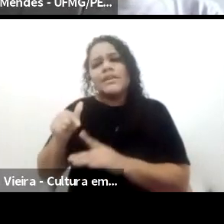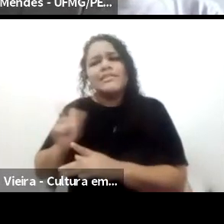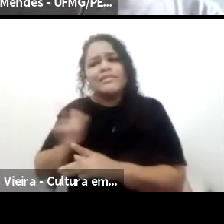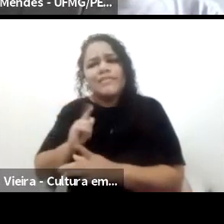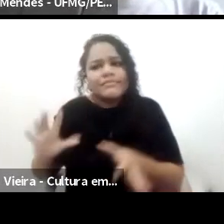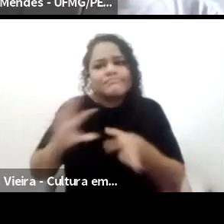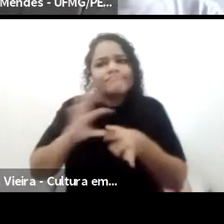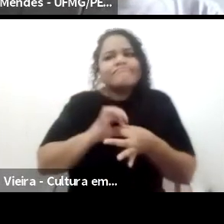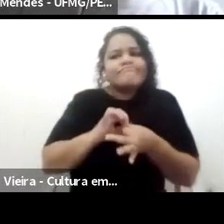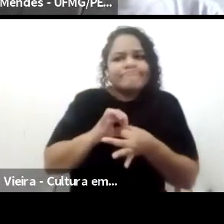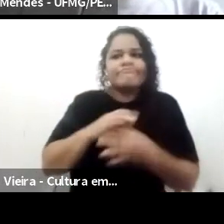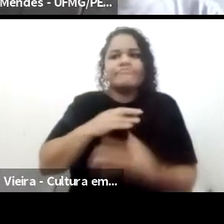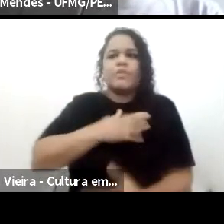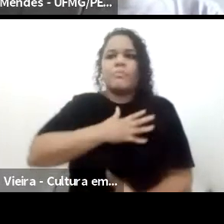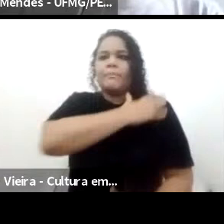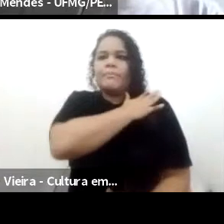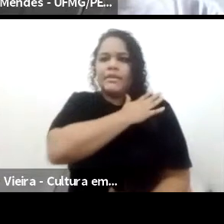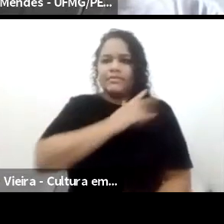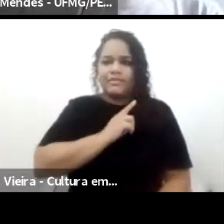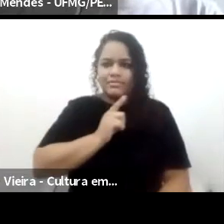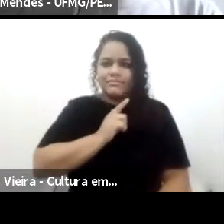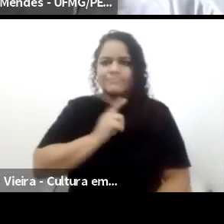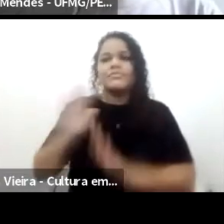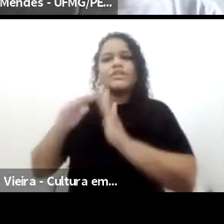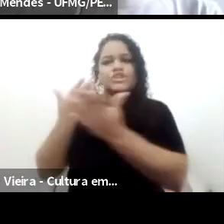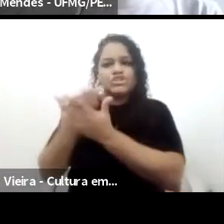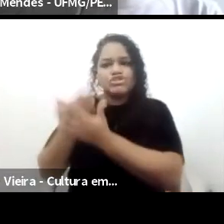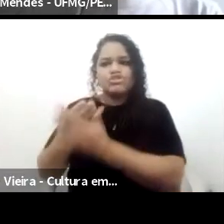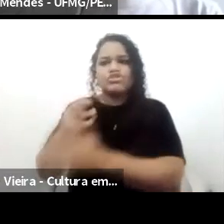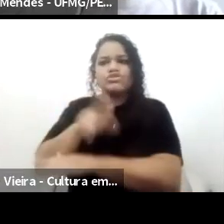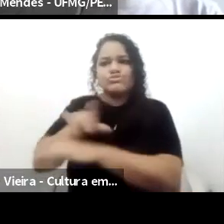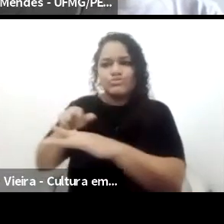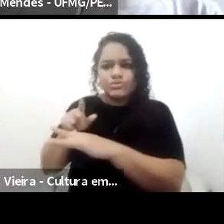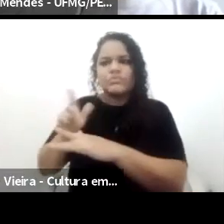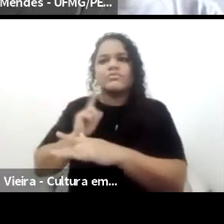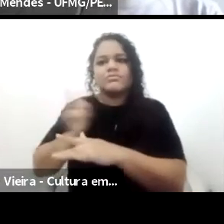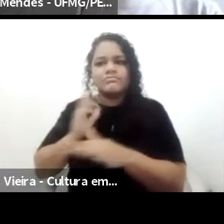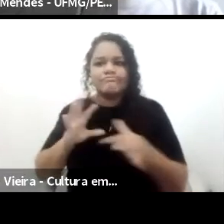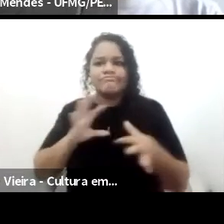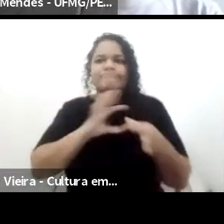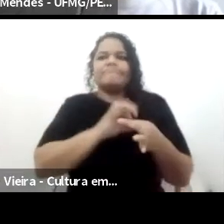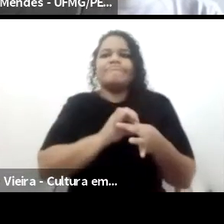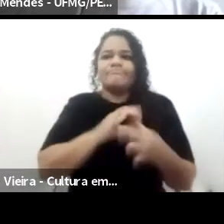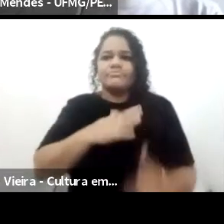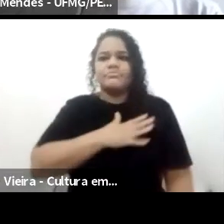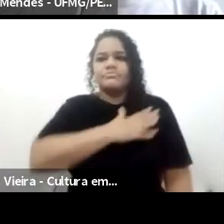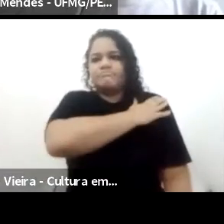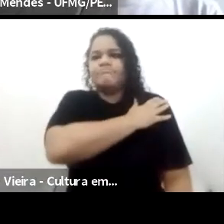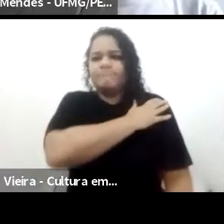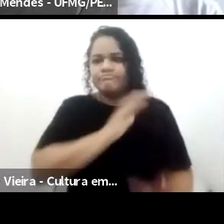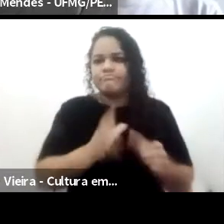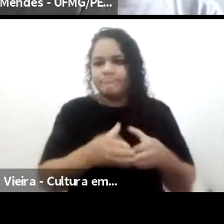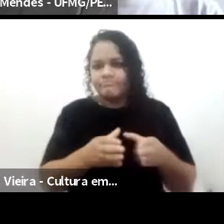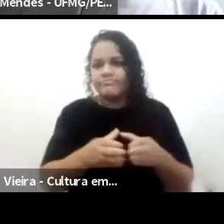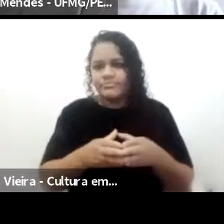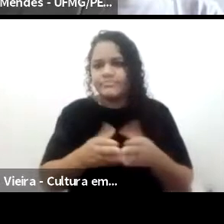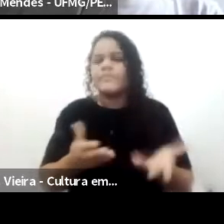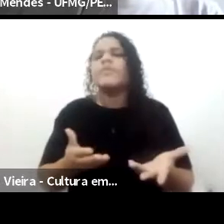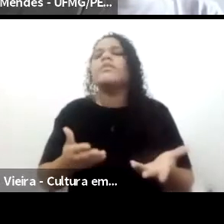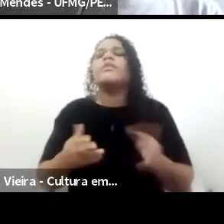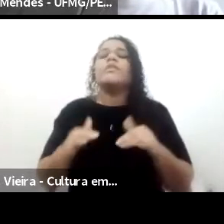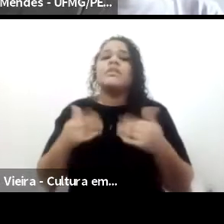nessas escolas. Então, uma preparação até para pensar as nossas possibilidades de